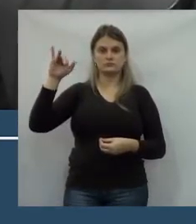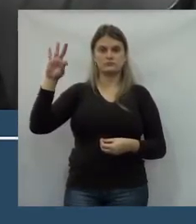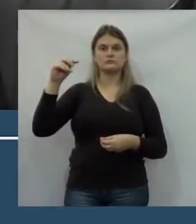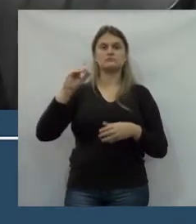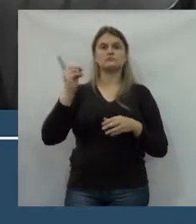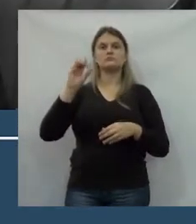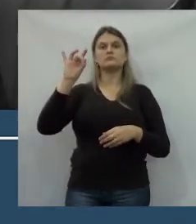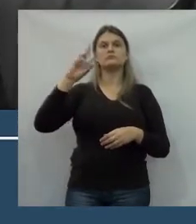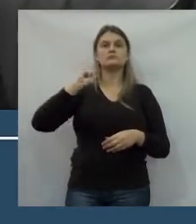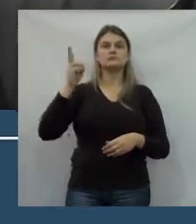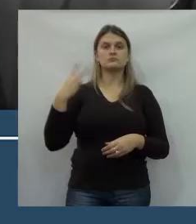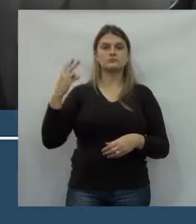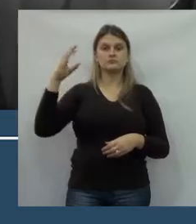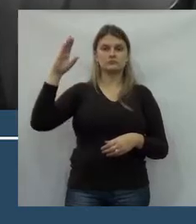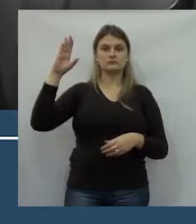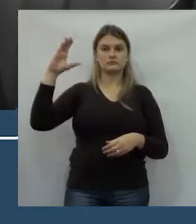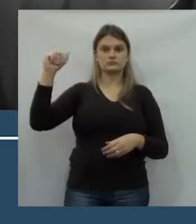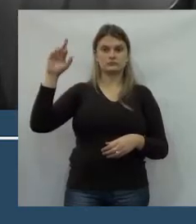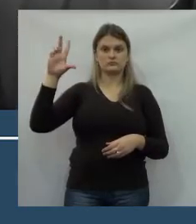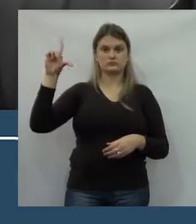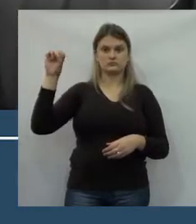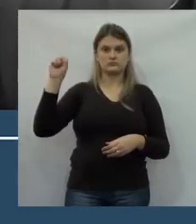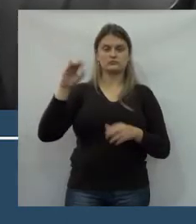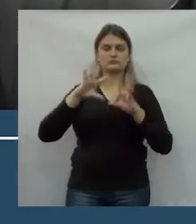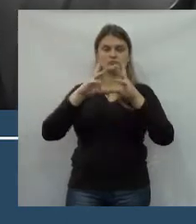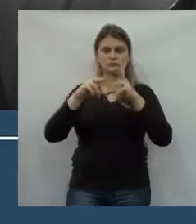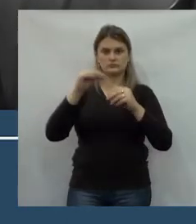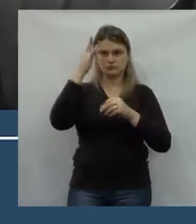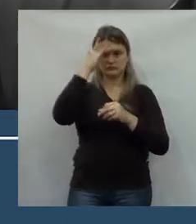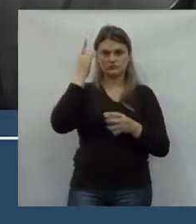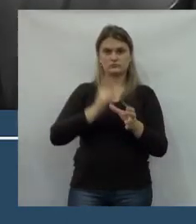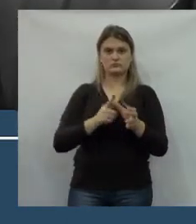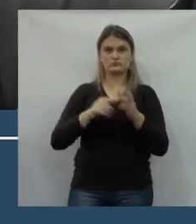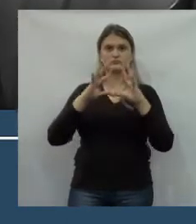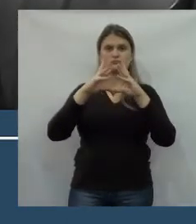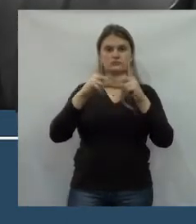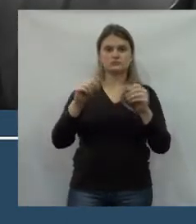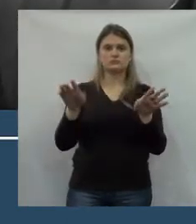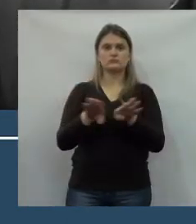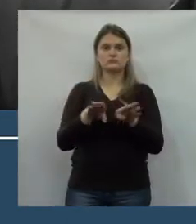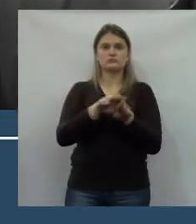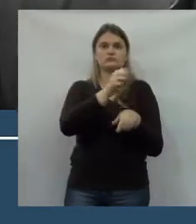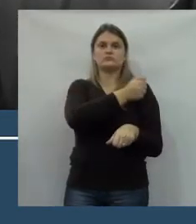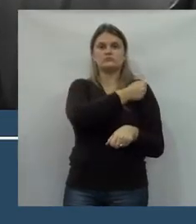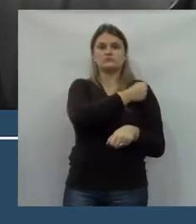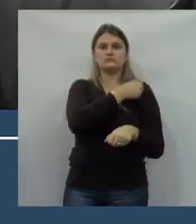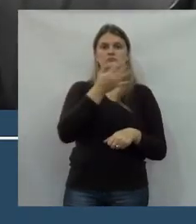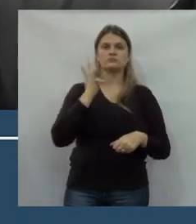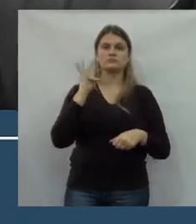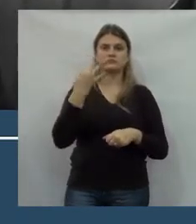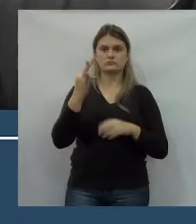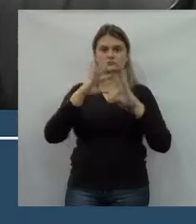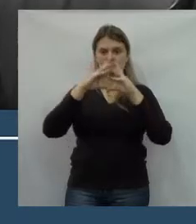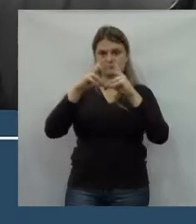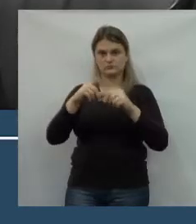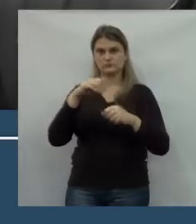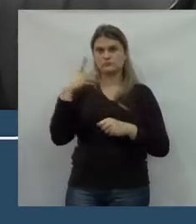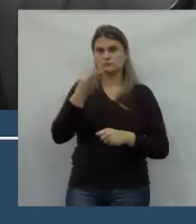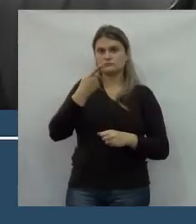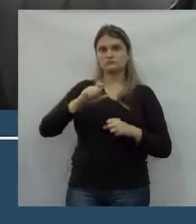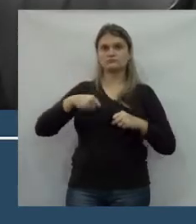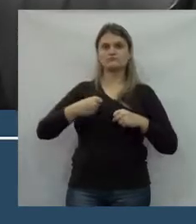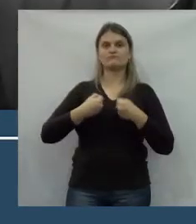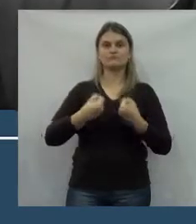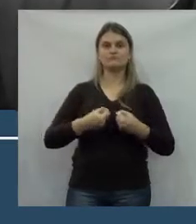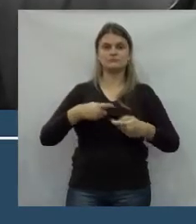o vereador Carlos Bueno, mas todos, todos da cidade, inclusive os acadêmicos da Uniguaçu, que eu conversei, todos eles falam